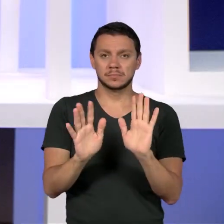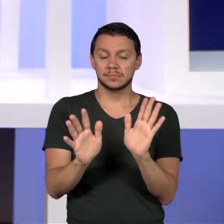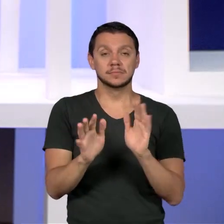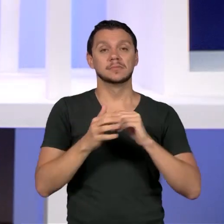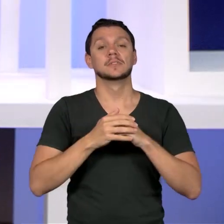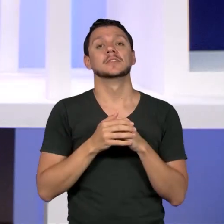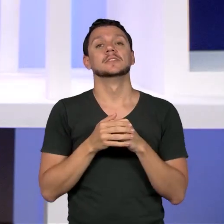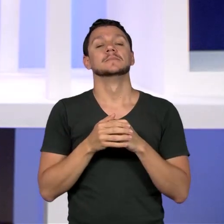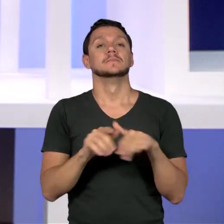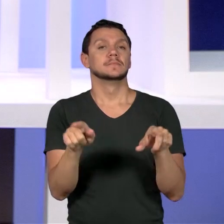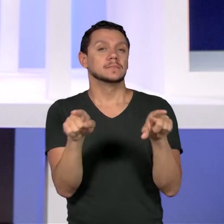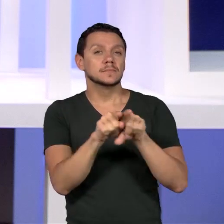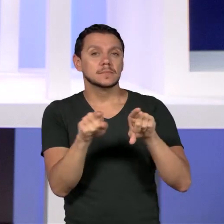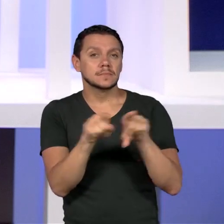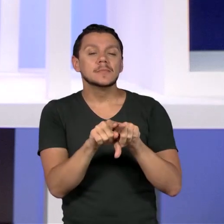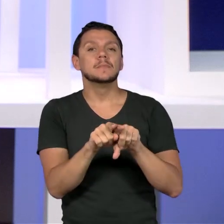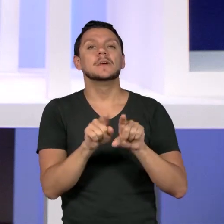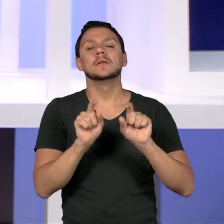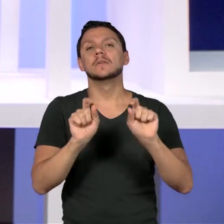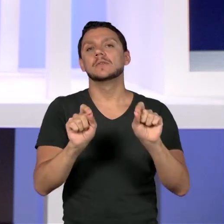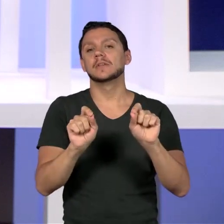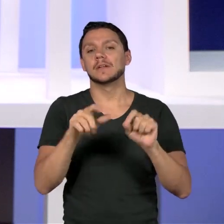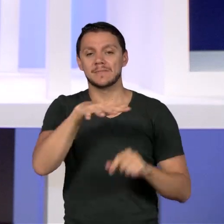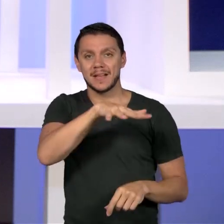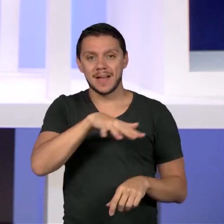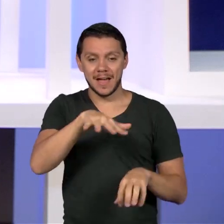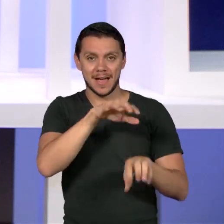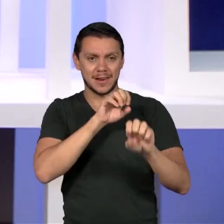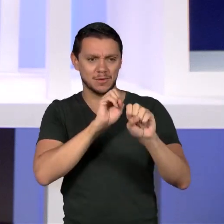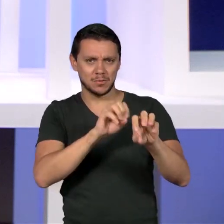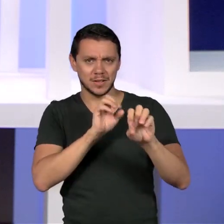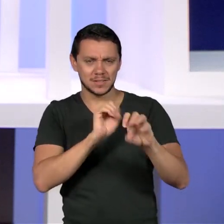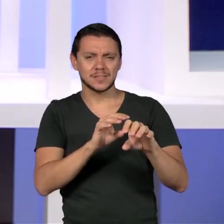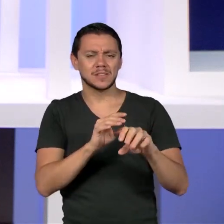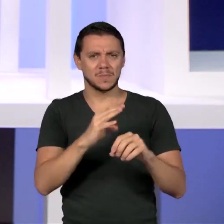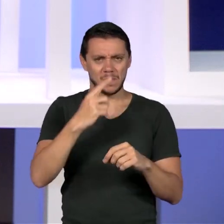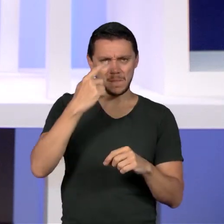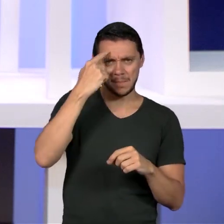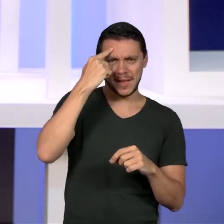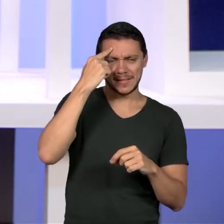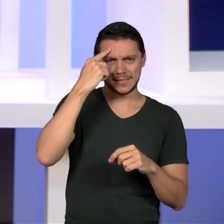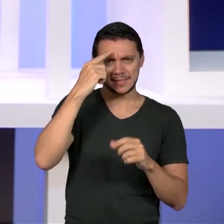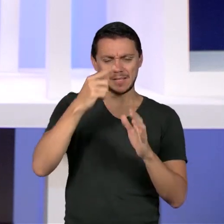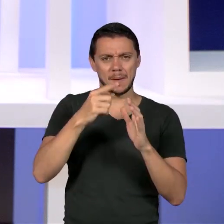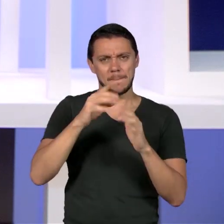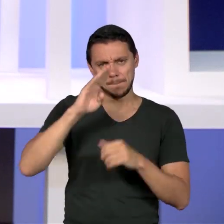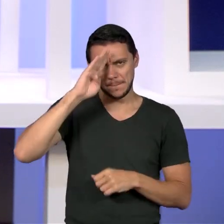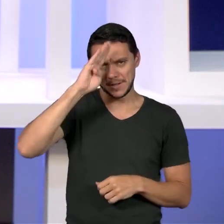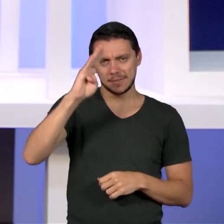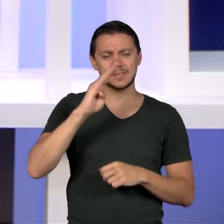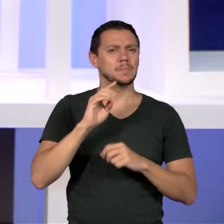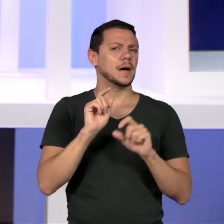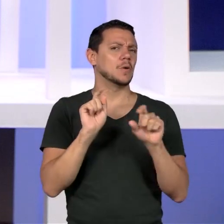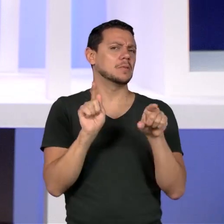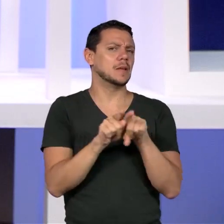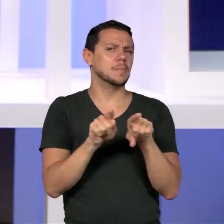São sistemas educativos que têm como premissa também o